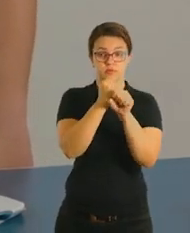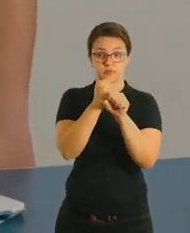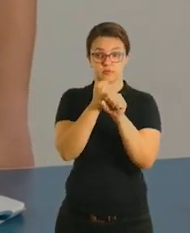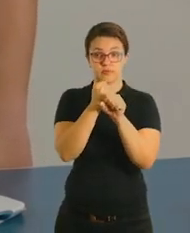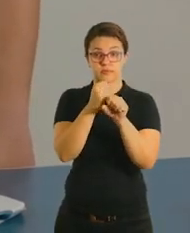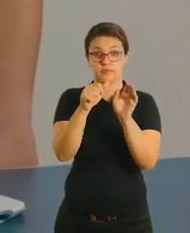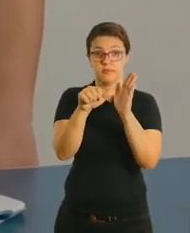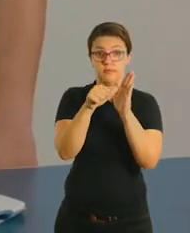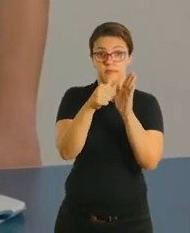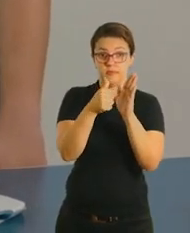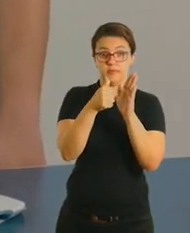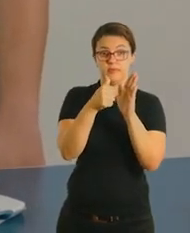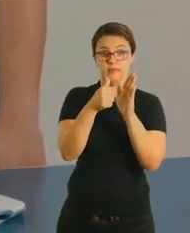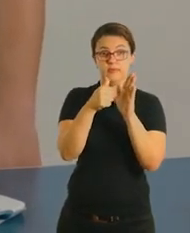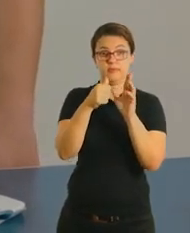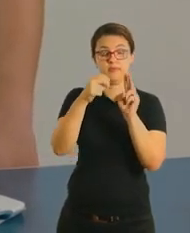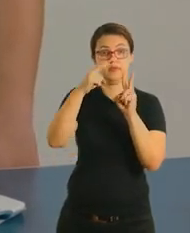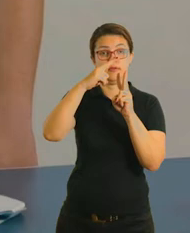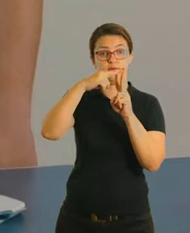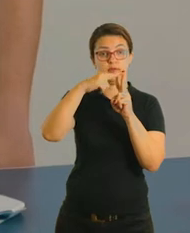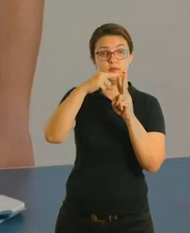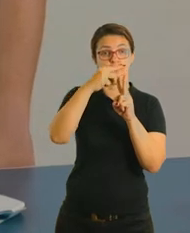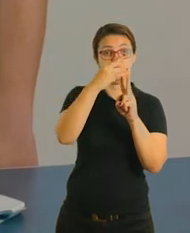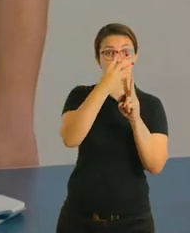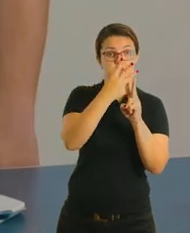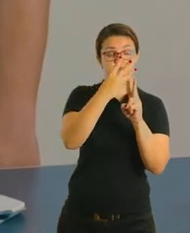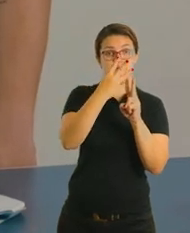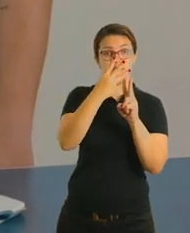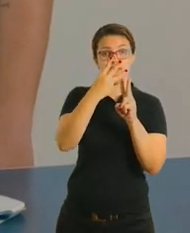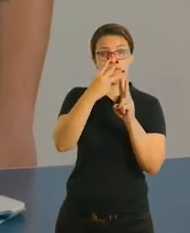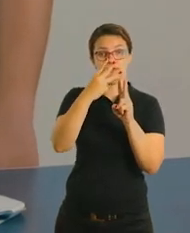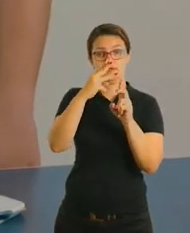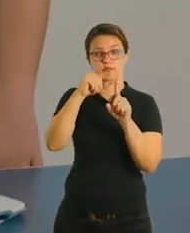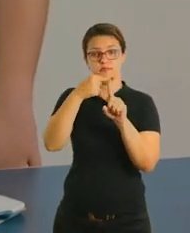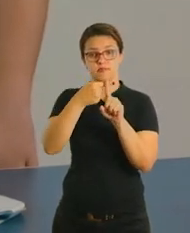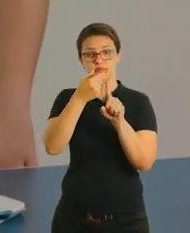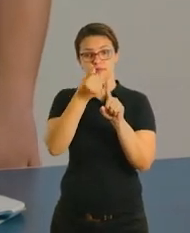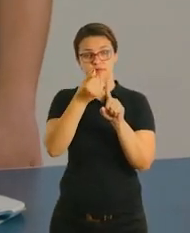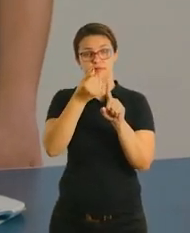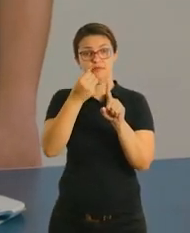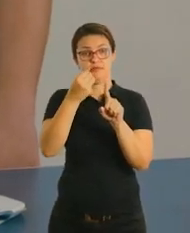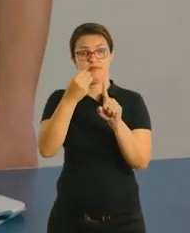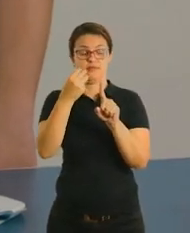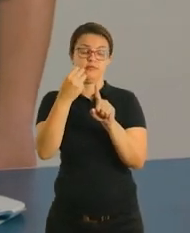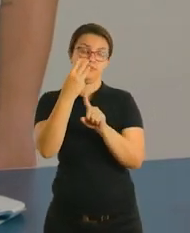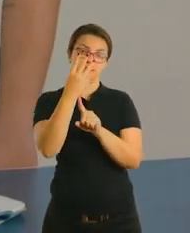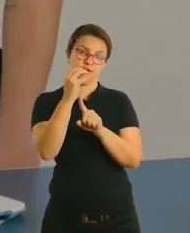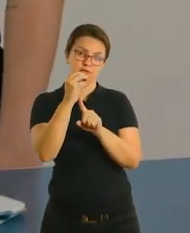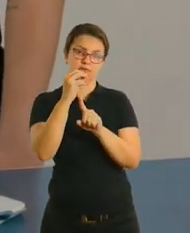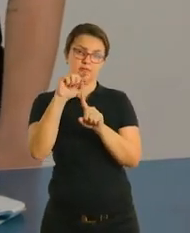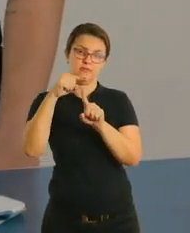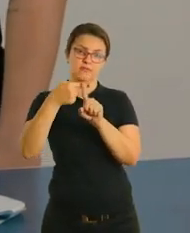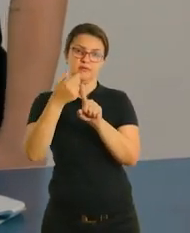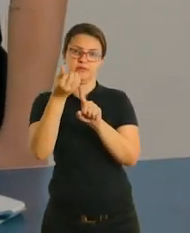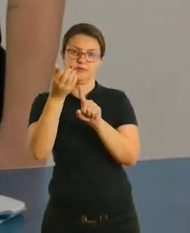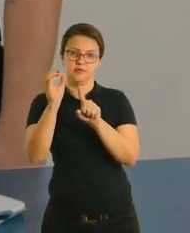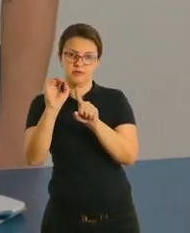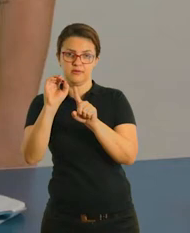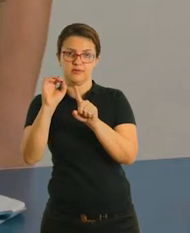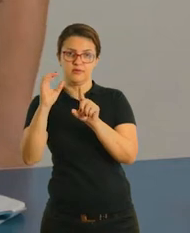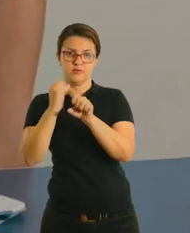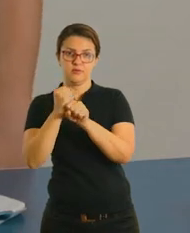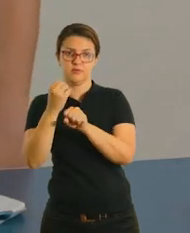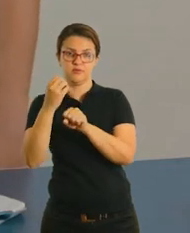somou as dezenas, que é o 3 e o 6, que é 30 mais 60, que deu 90.